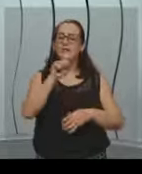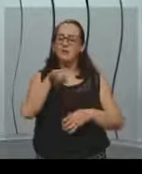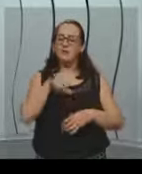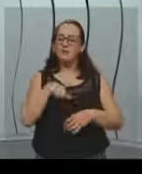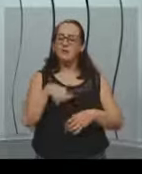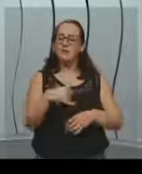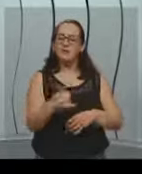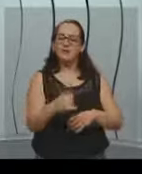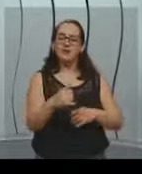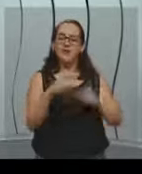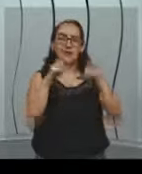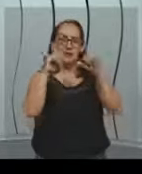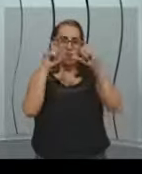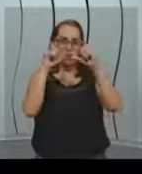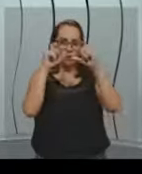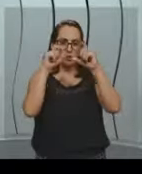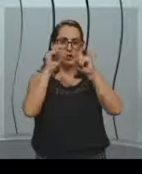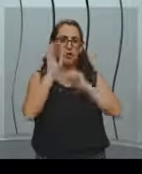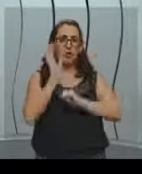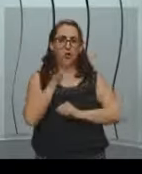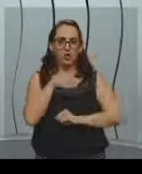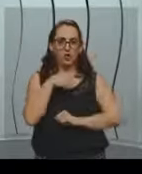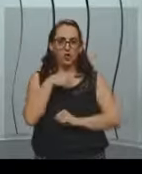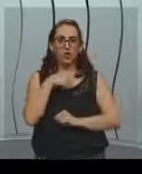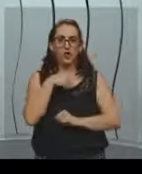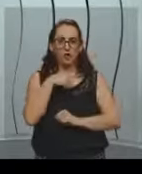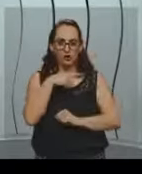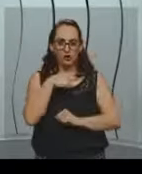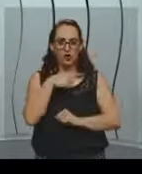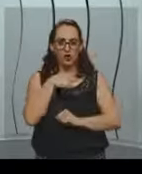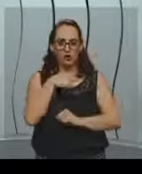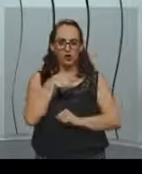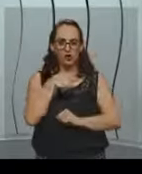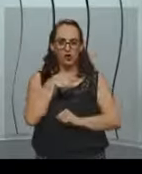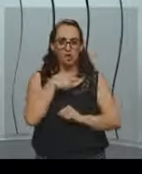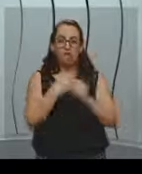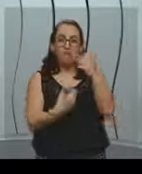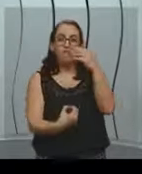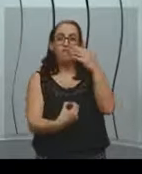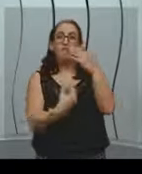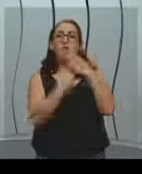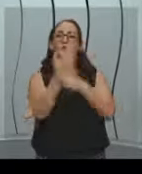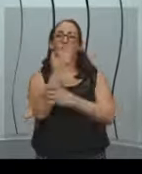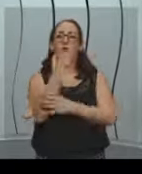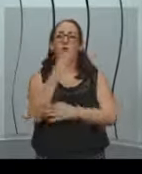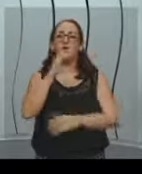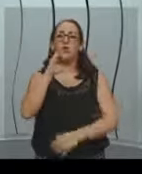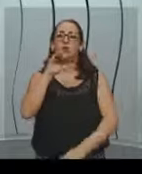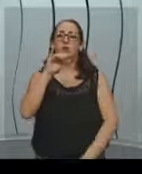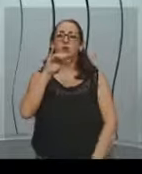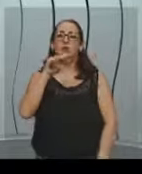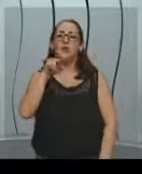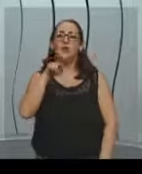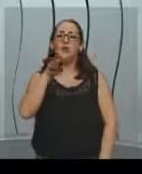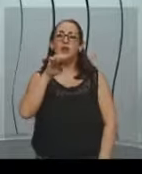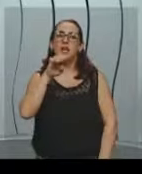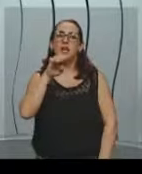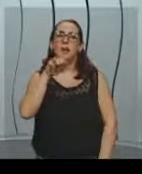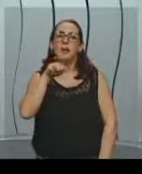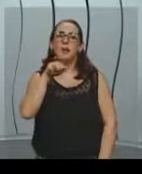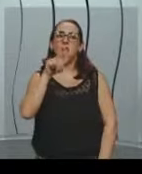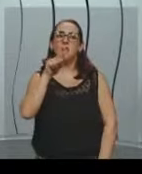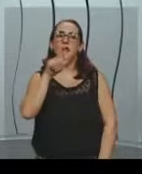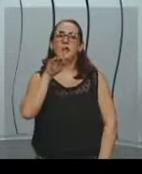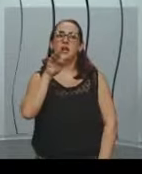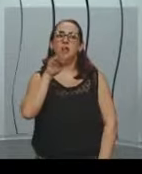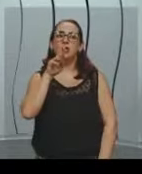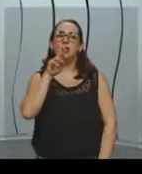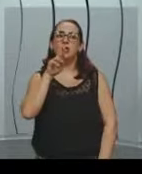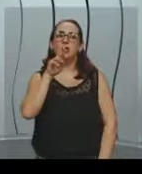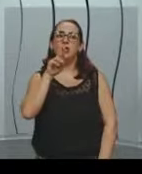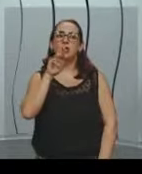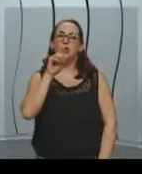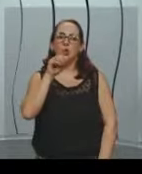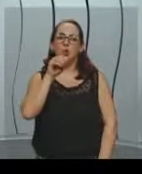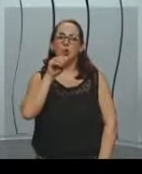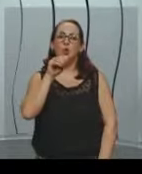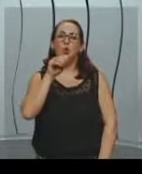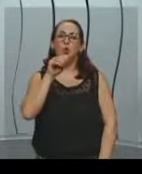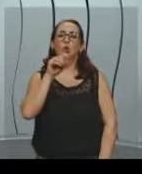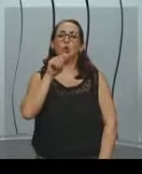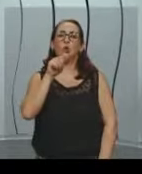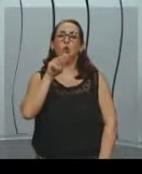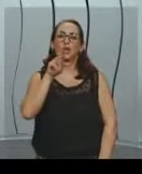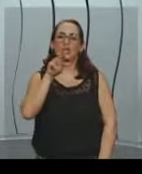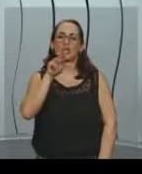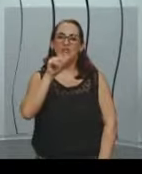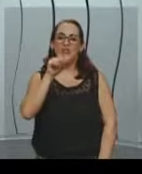Já existentes, criando o cinematógrafo. Este cinematógrafo, através dele, foi